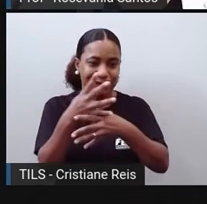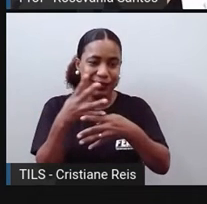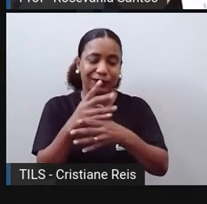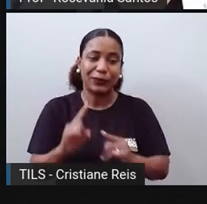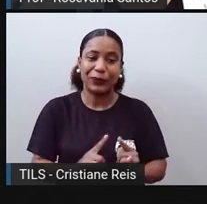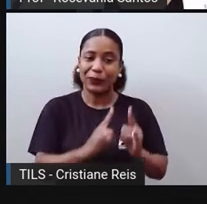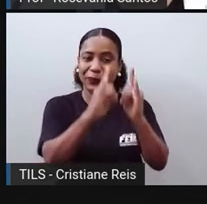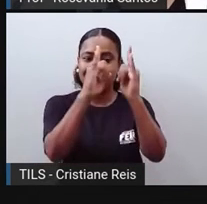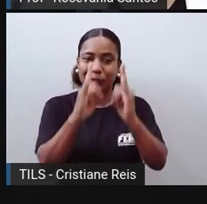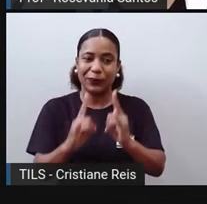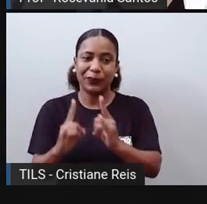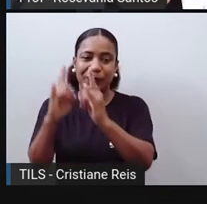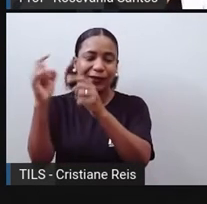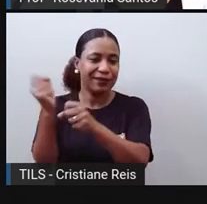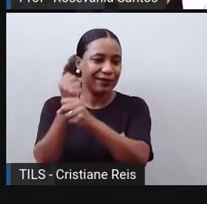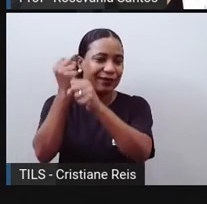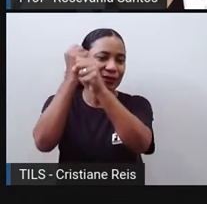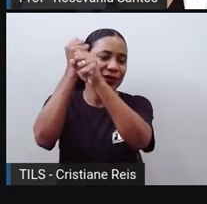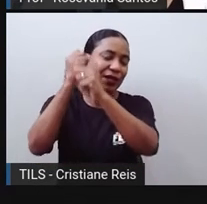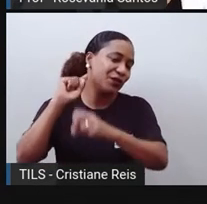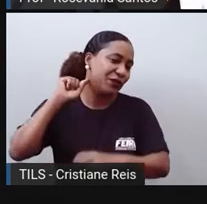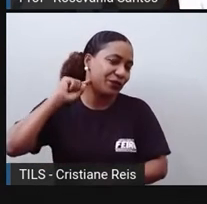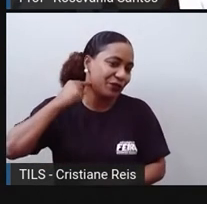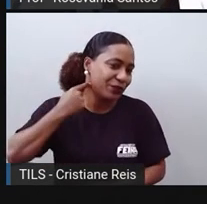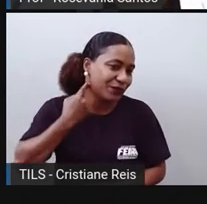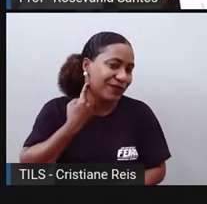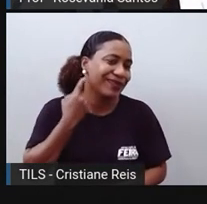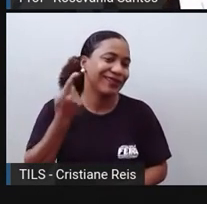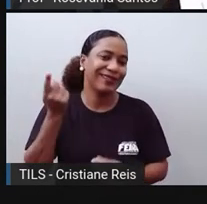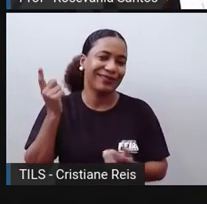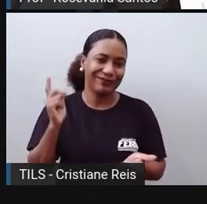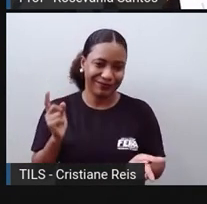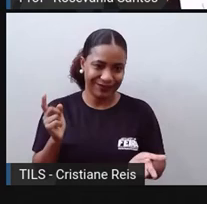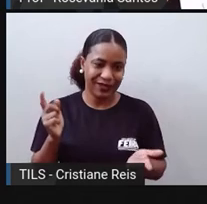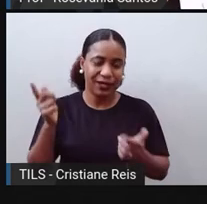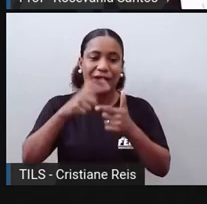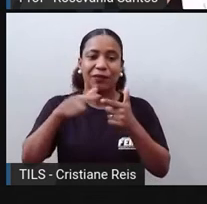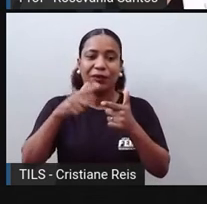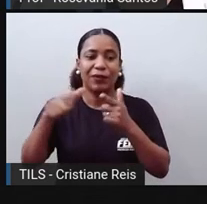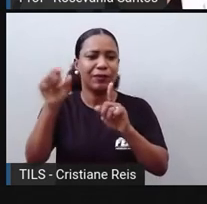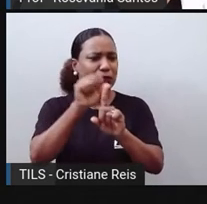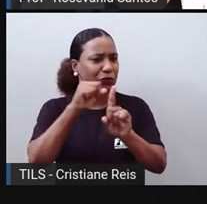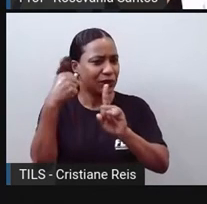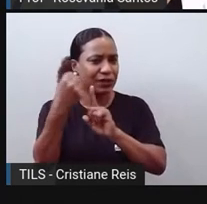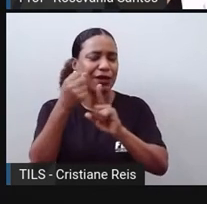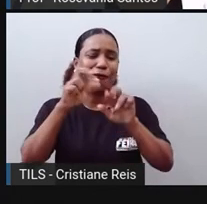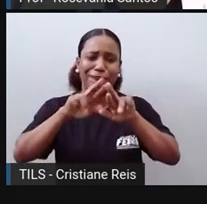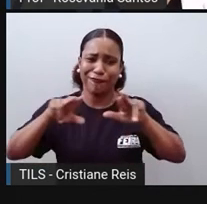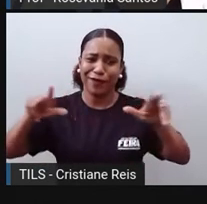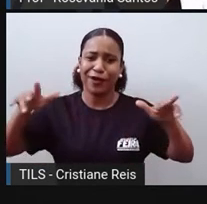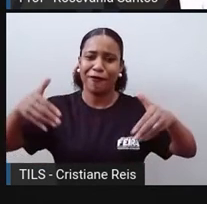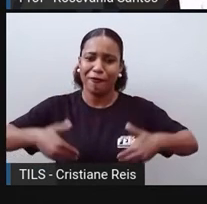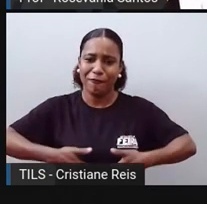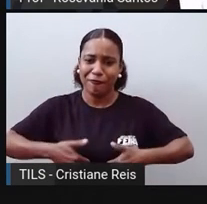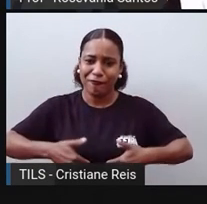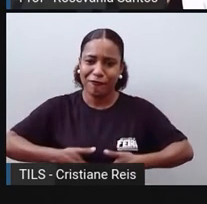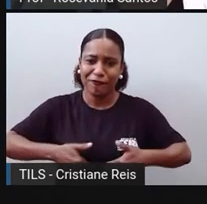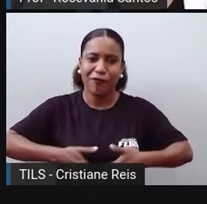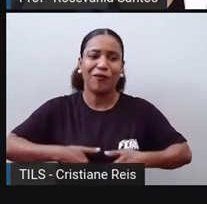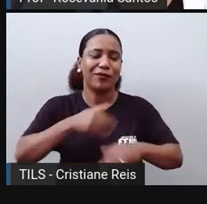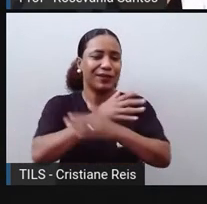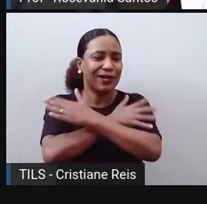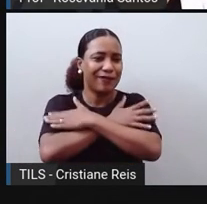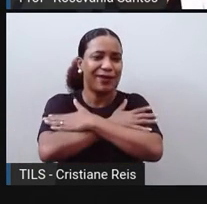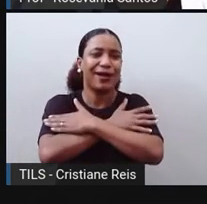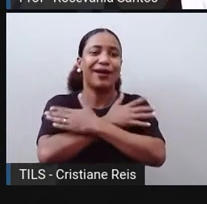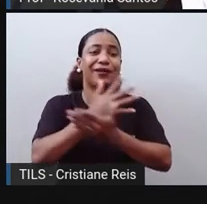infelizmente, aumenta a poluição, aumenta problemas sociais, como a fome, como o desemprego, a falta